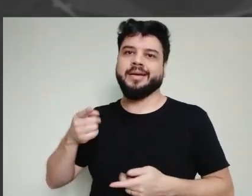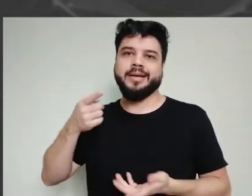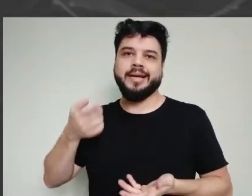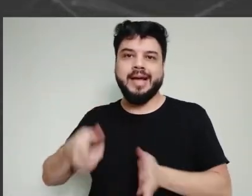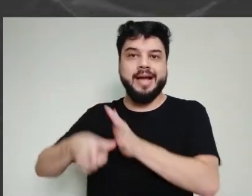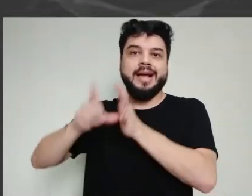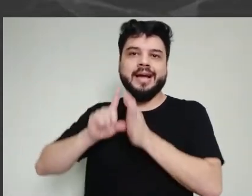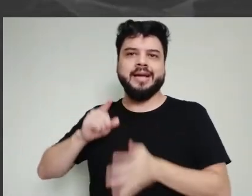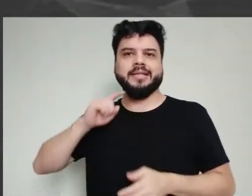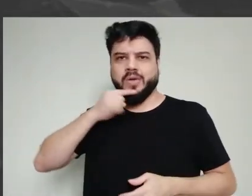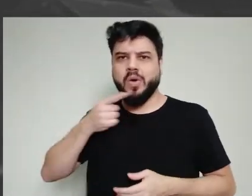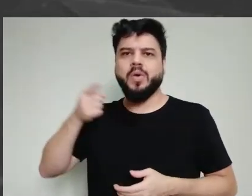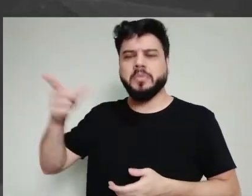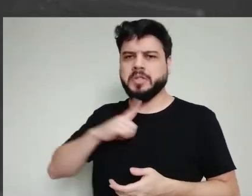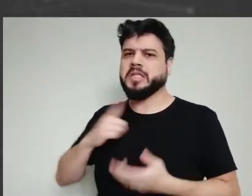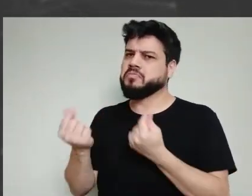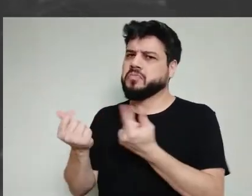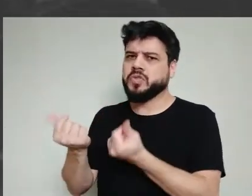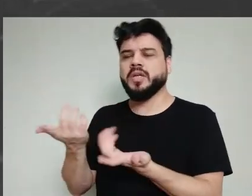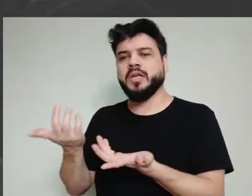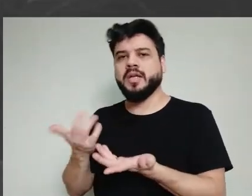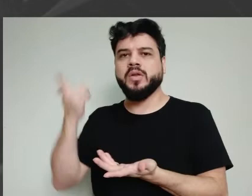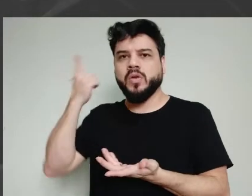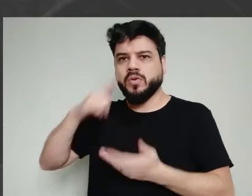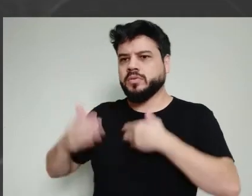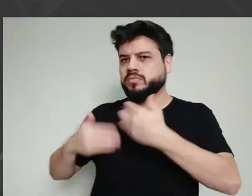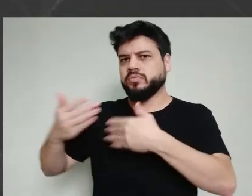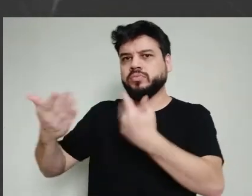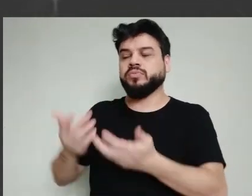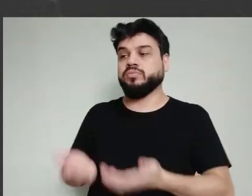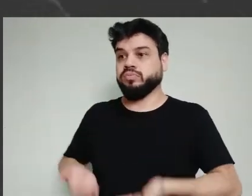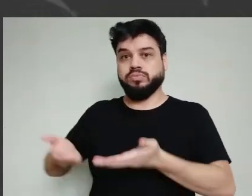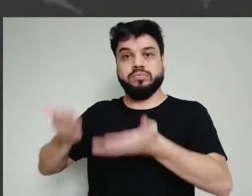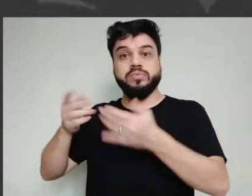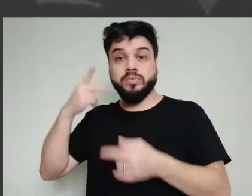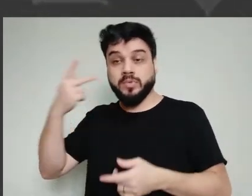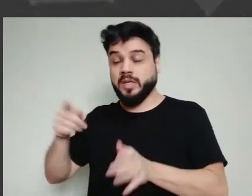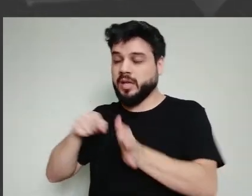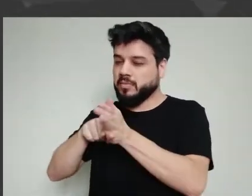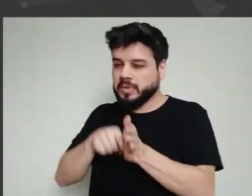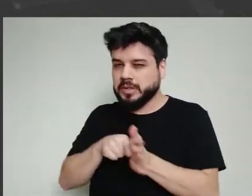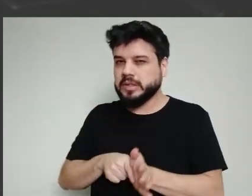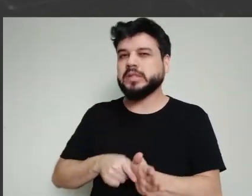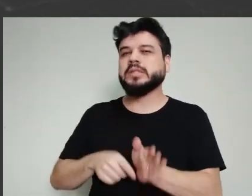estimula muito a parceria público-privada e eles estão na frente também.